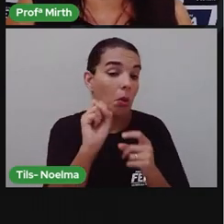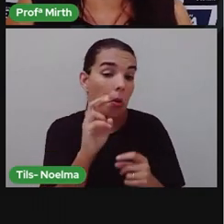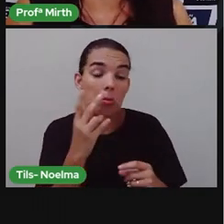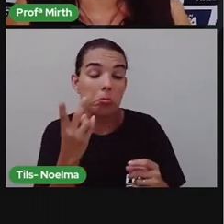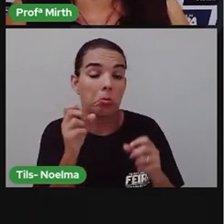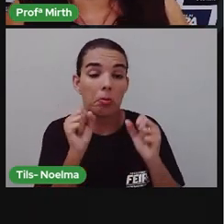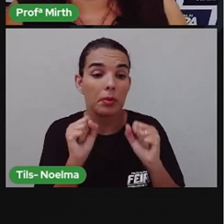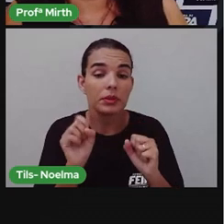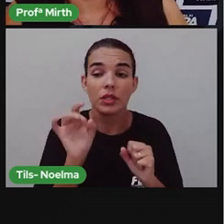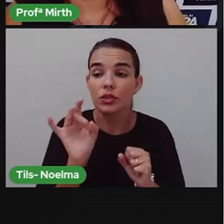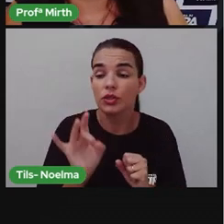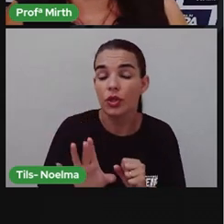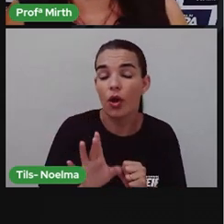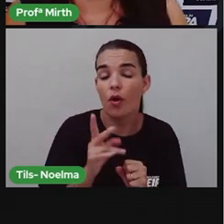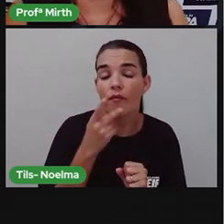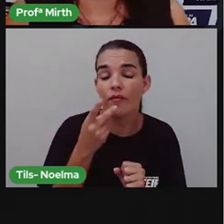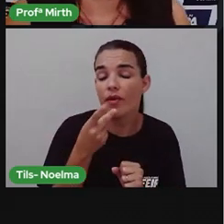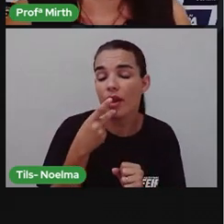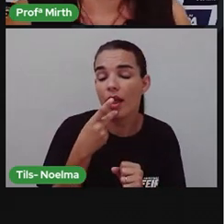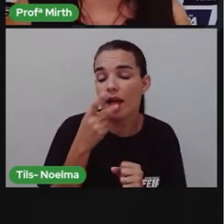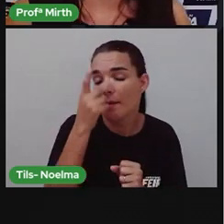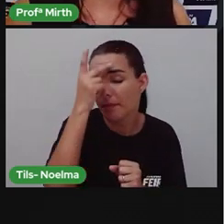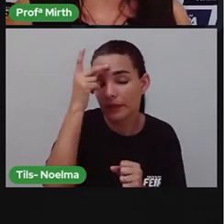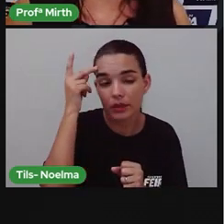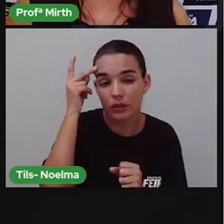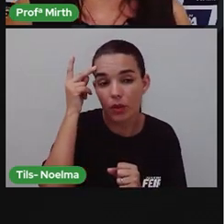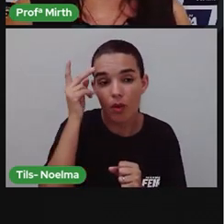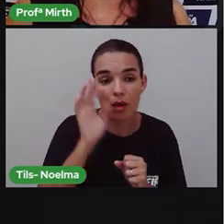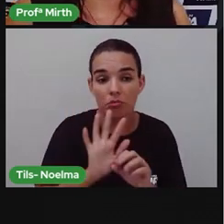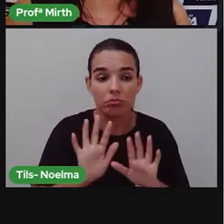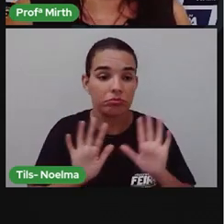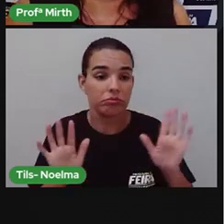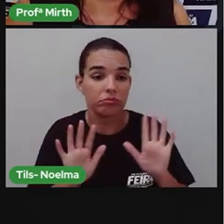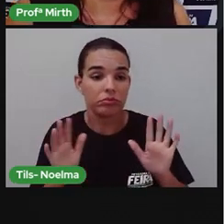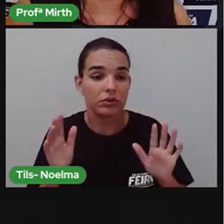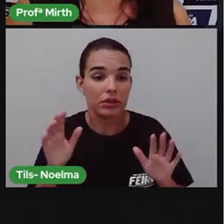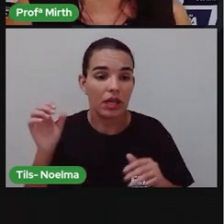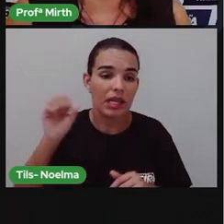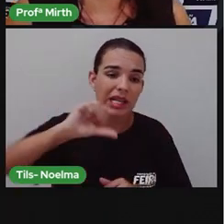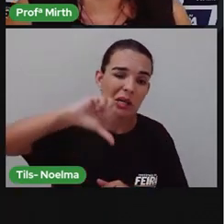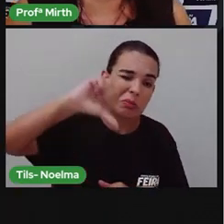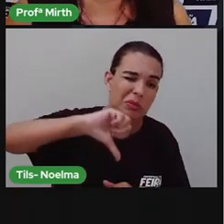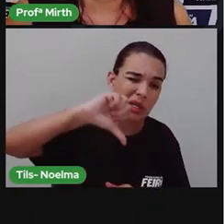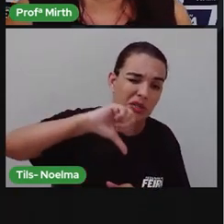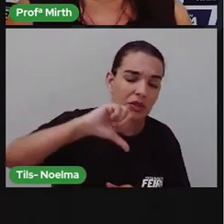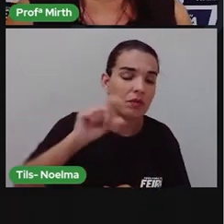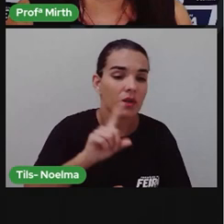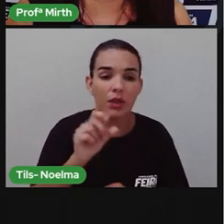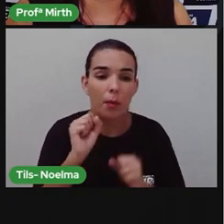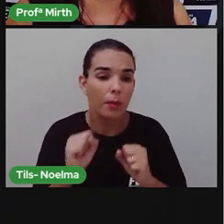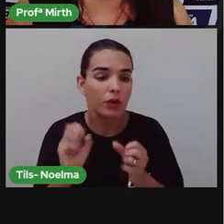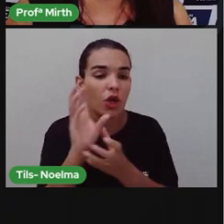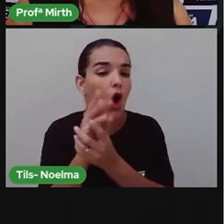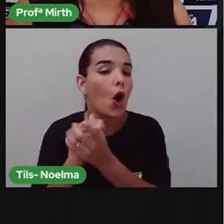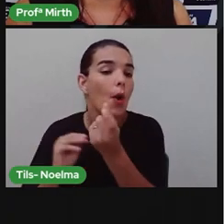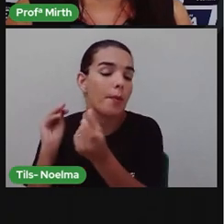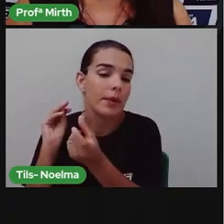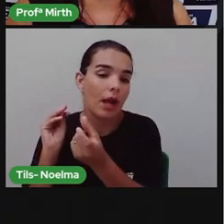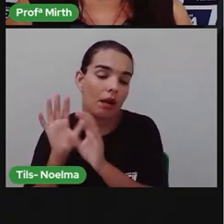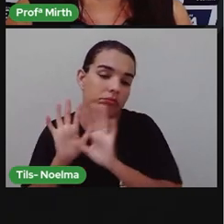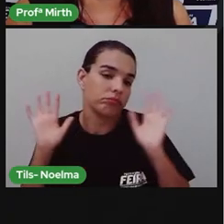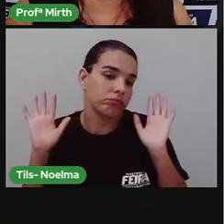ser que está contando de algo, né? De uma pessoa que fez algo muito negativo que não deve ser repetido aí